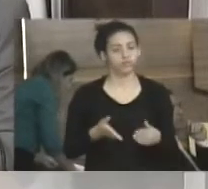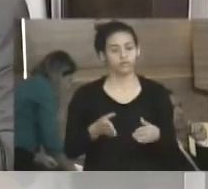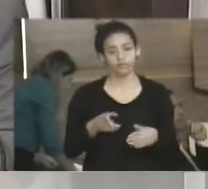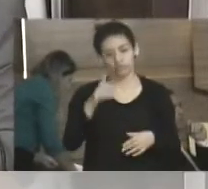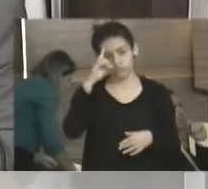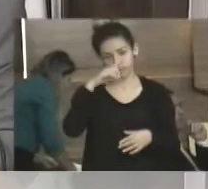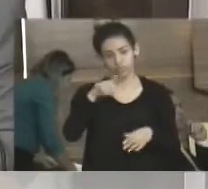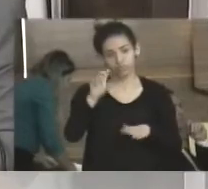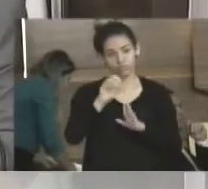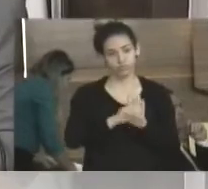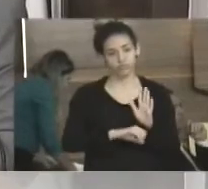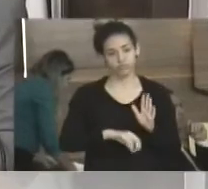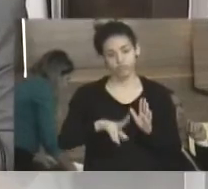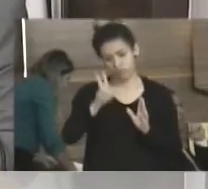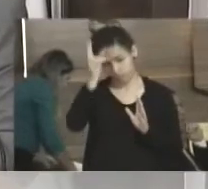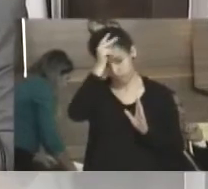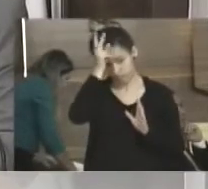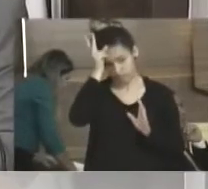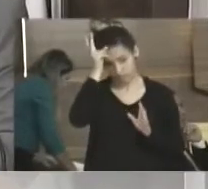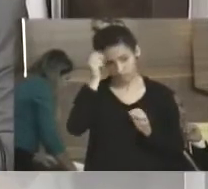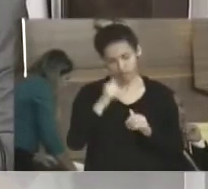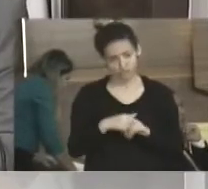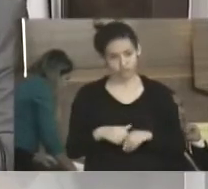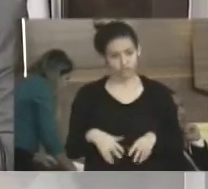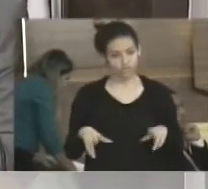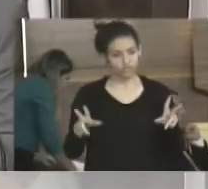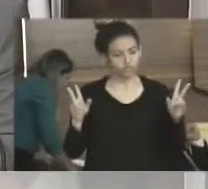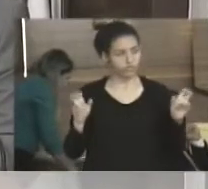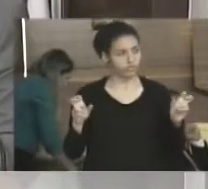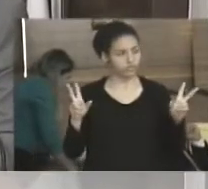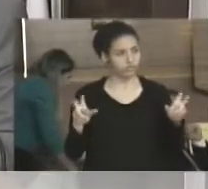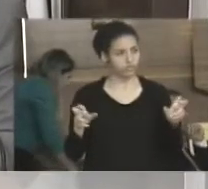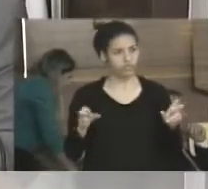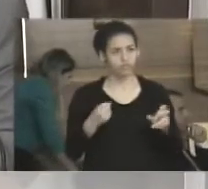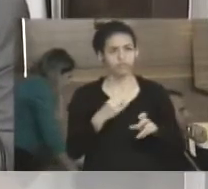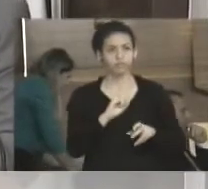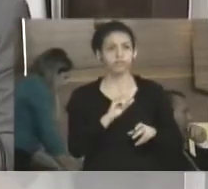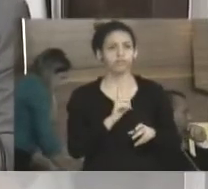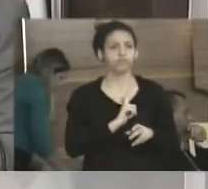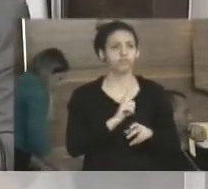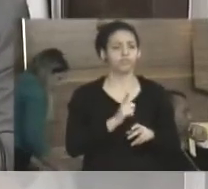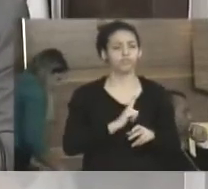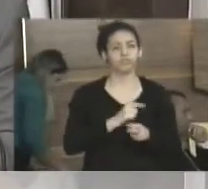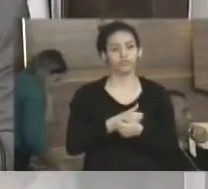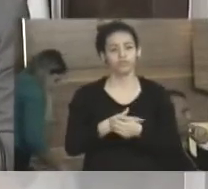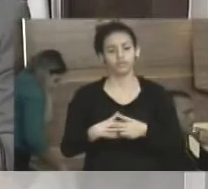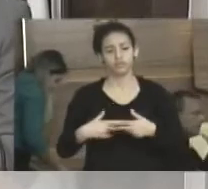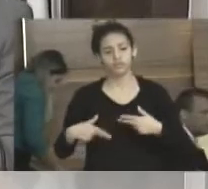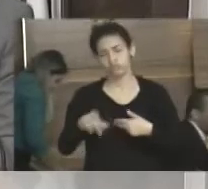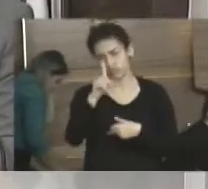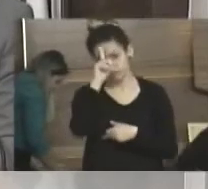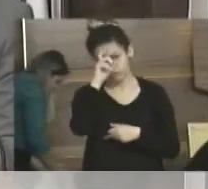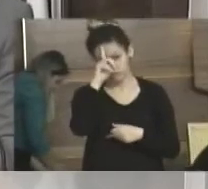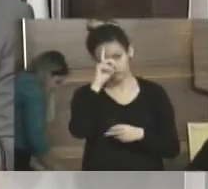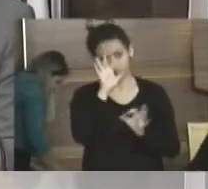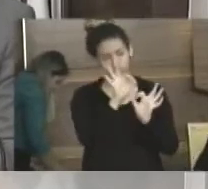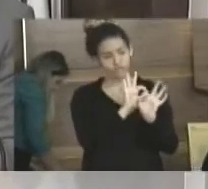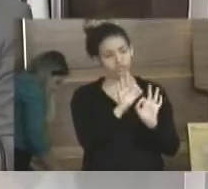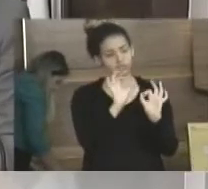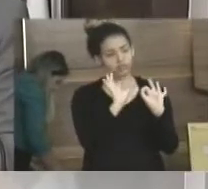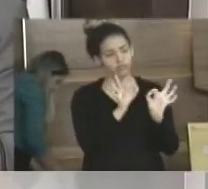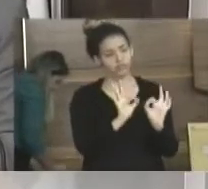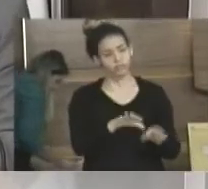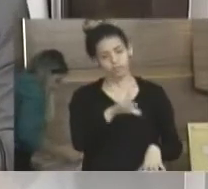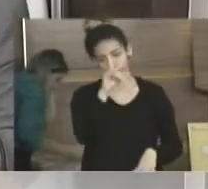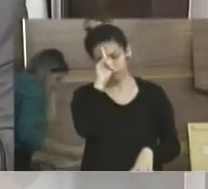ofício ao prefeito municipal, solicitando informações a respeito da licitação sobre material cirúrgico e hospitalar pelo regular funcionamento do